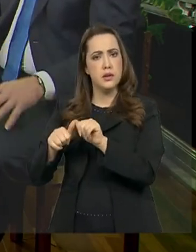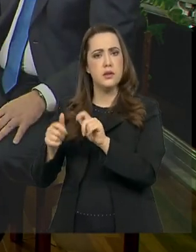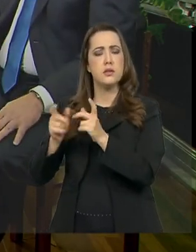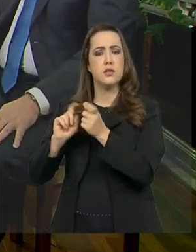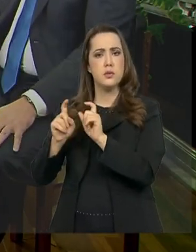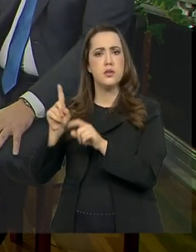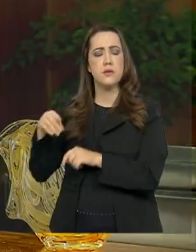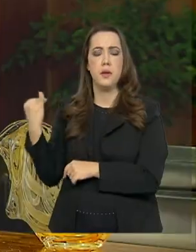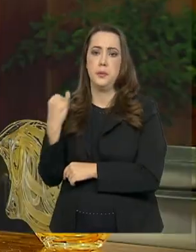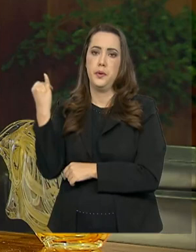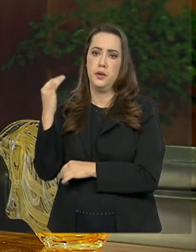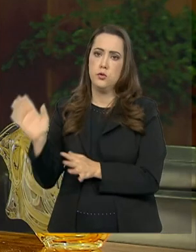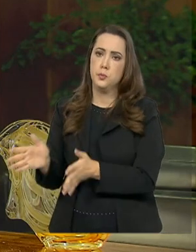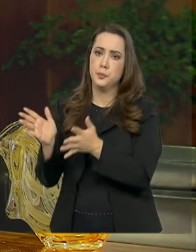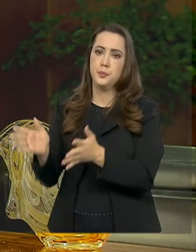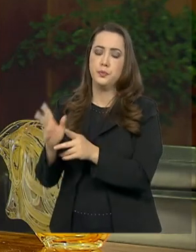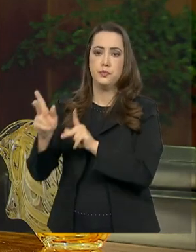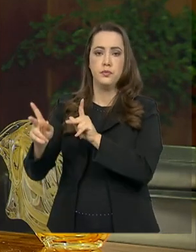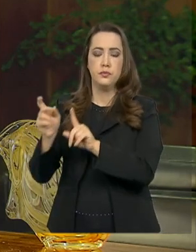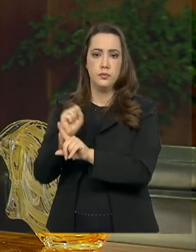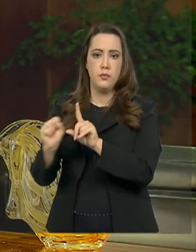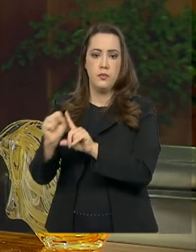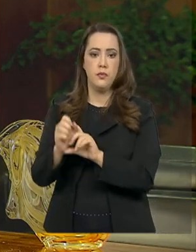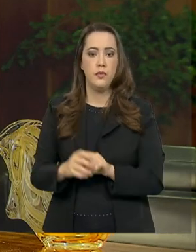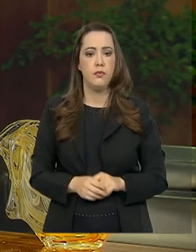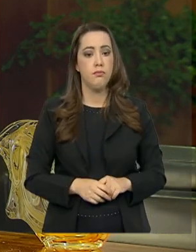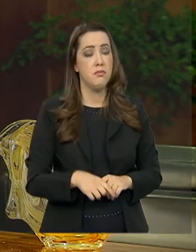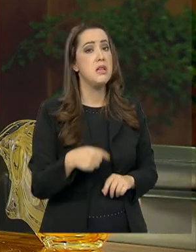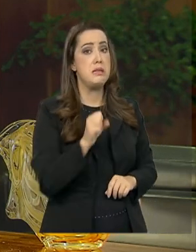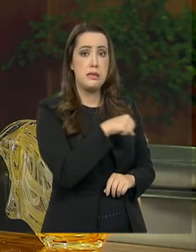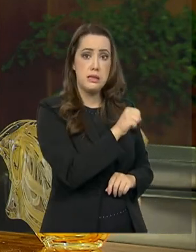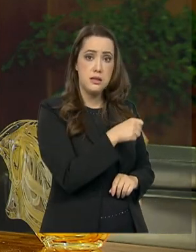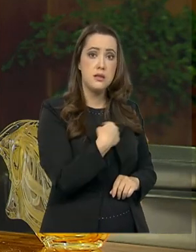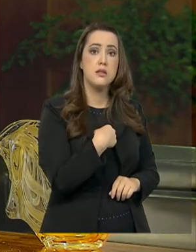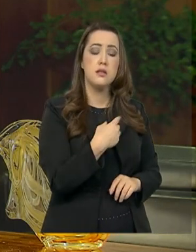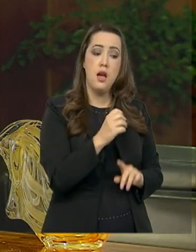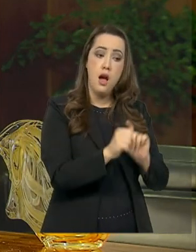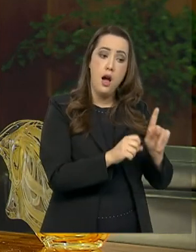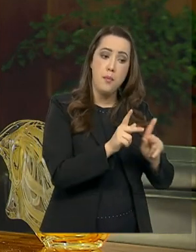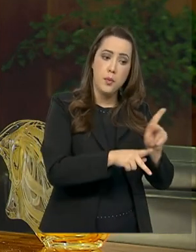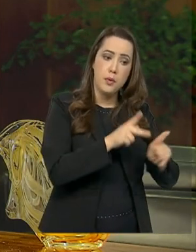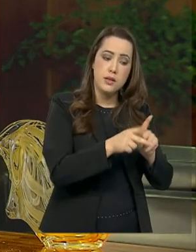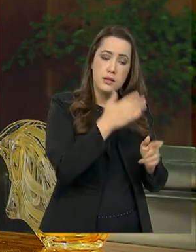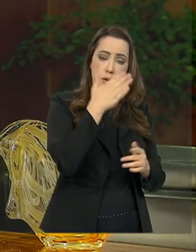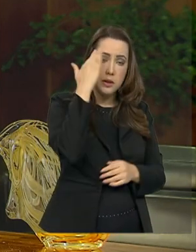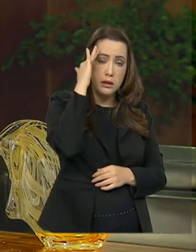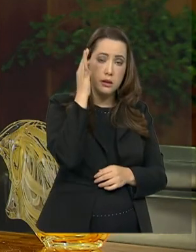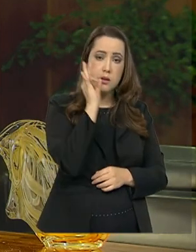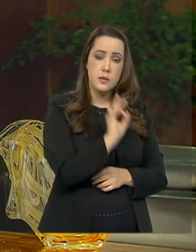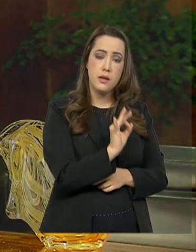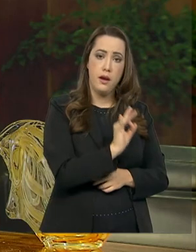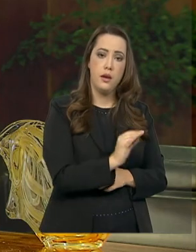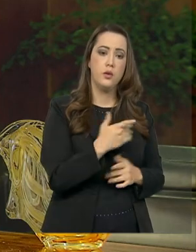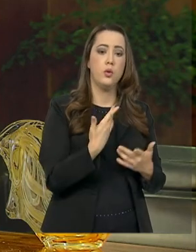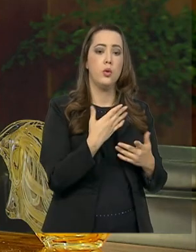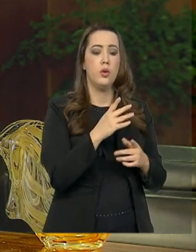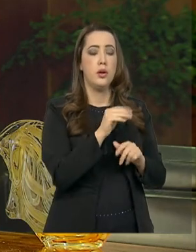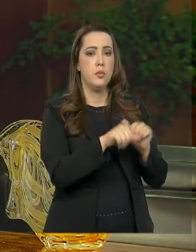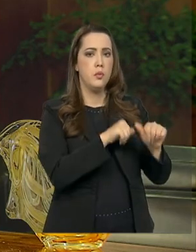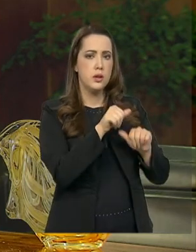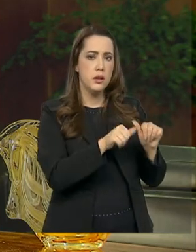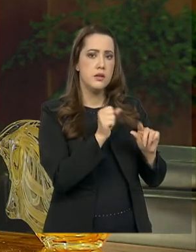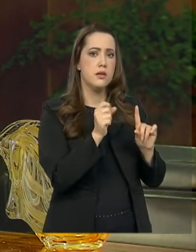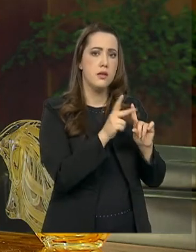mobilizando a sociedade? Eu não tenho dúvida. A população compreendeu a importância da reforma da Previdência. Era uma reforma do Estado brasileiro.